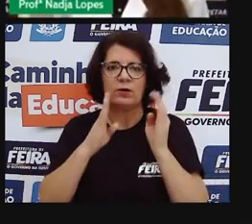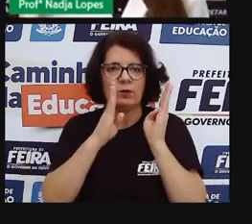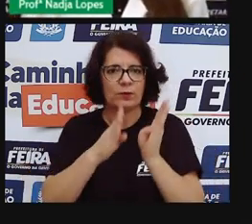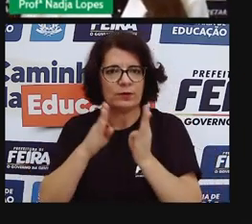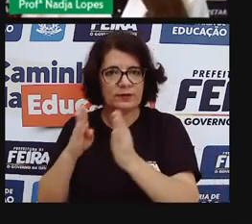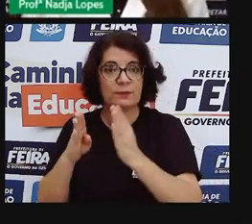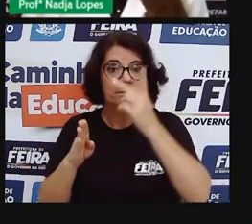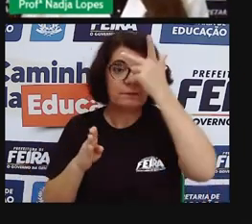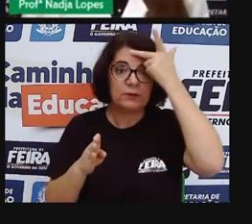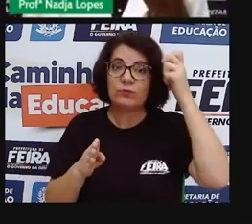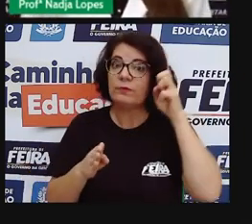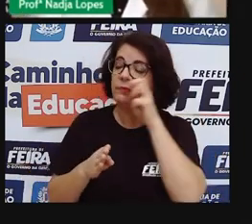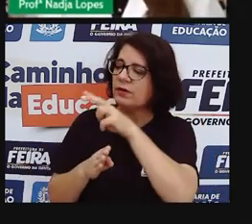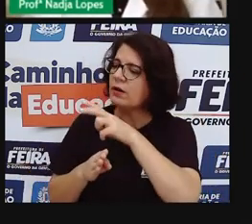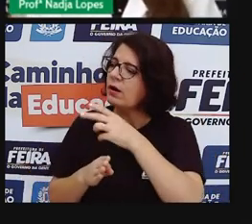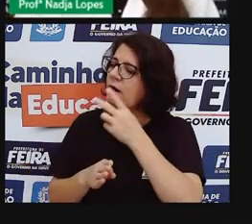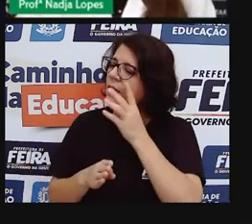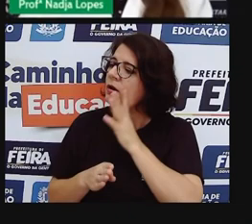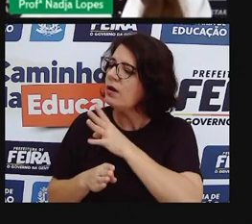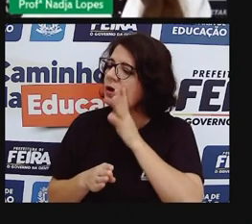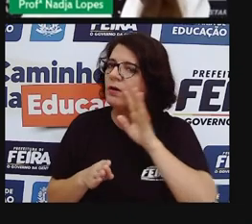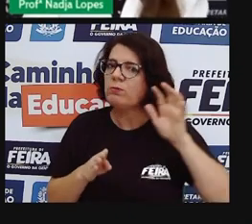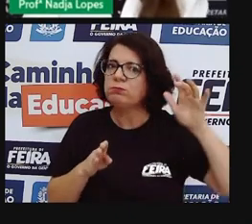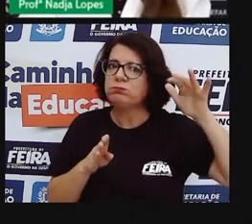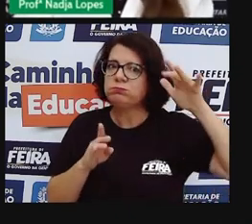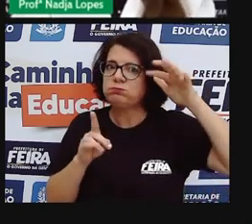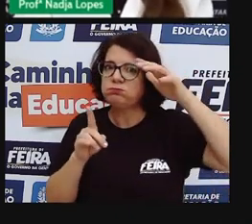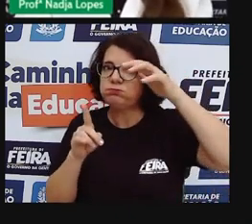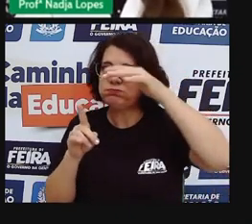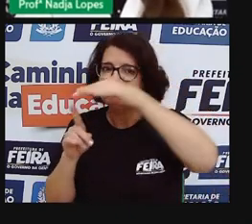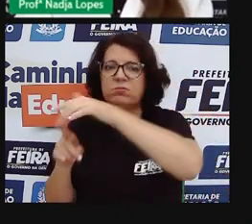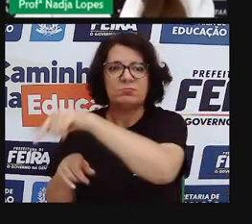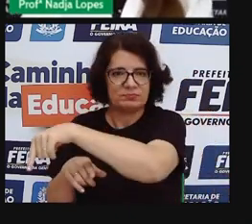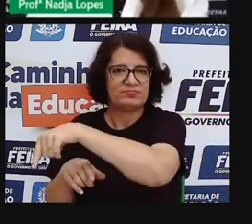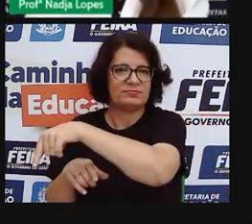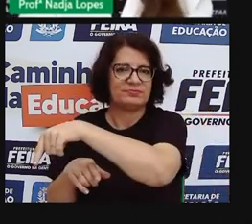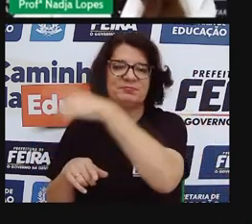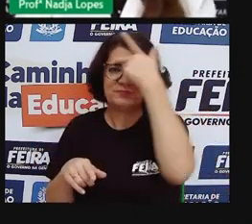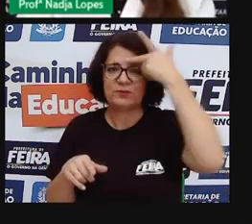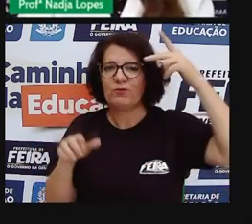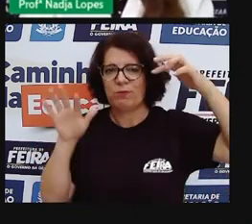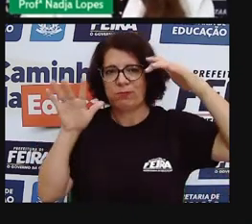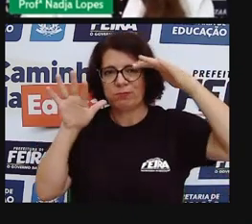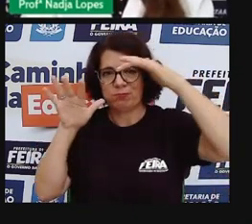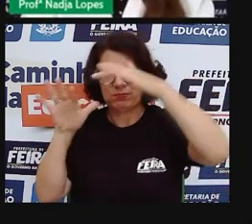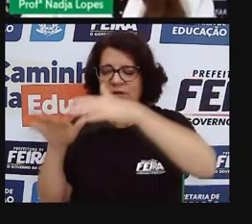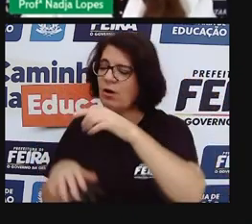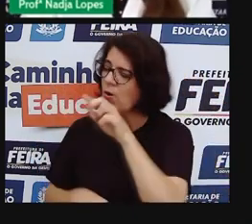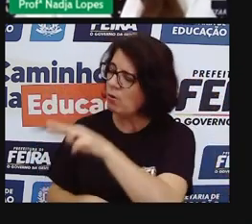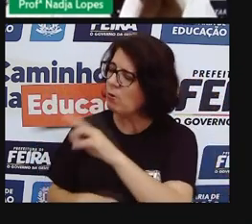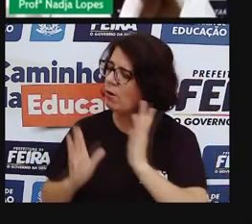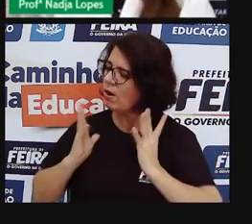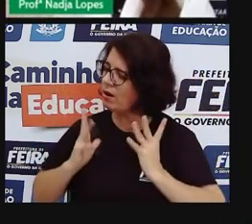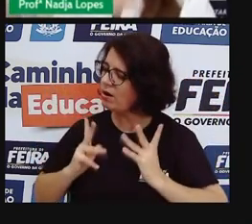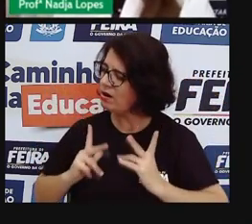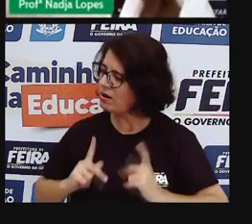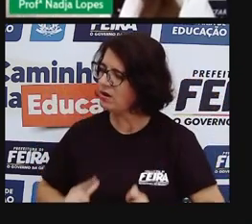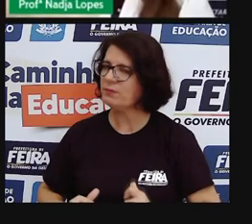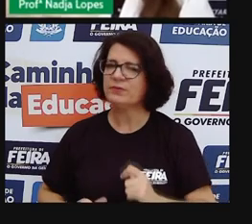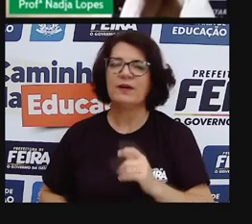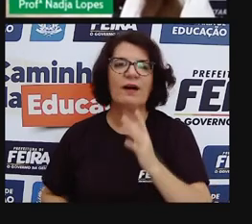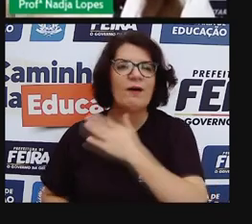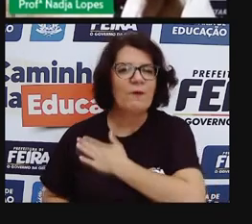cliente, quando a gente vê um local limpo, uma mesinha bonitinha, com um paninho limpinho, a gente tem vontade de